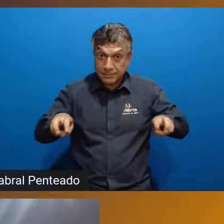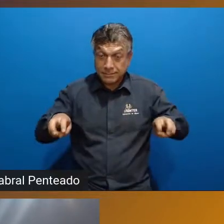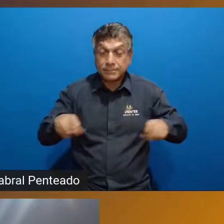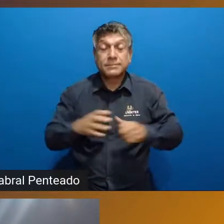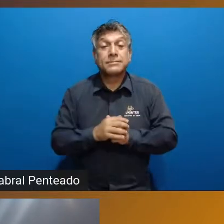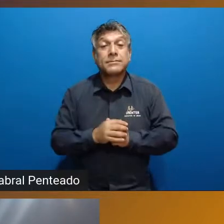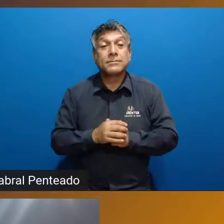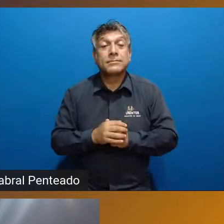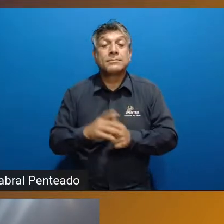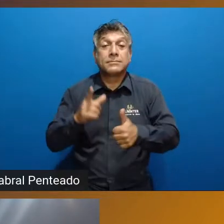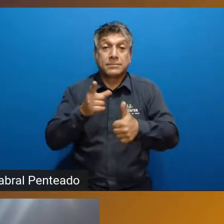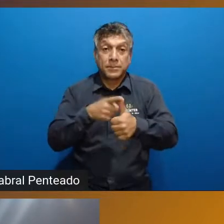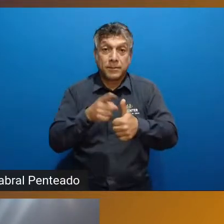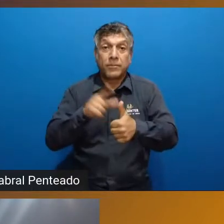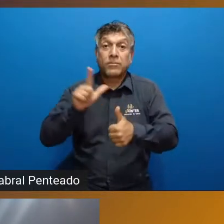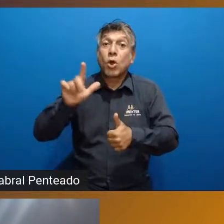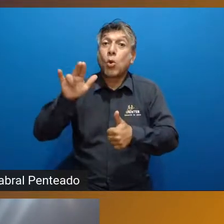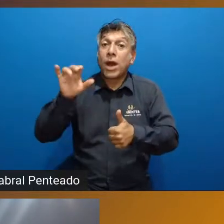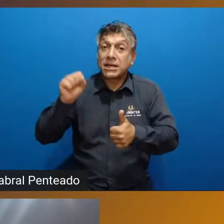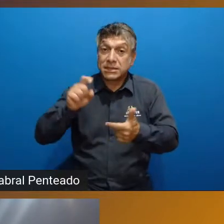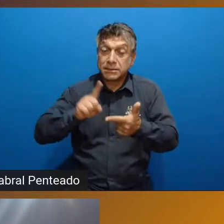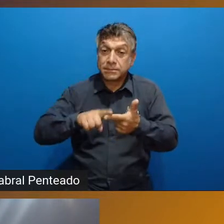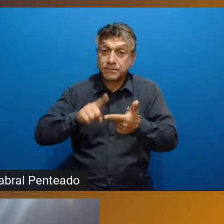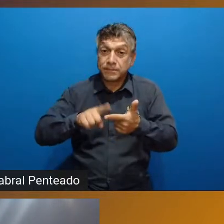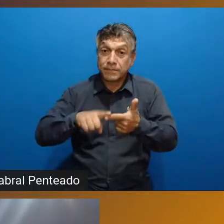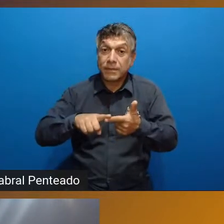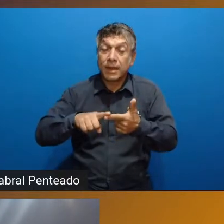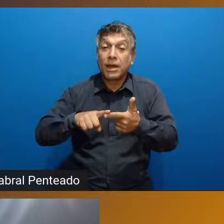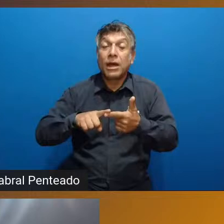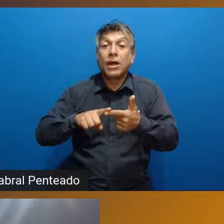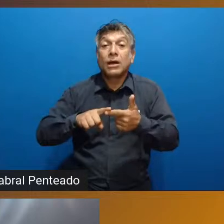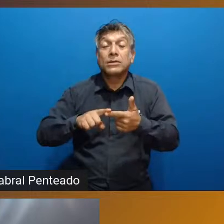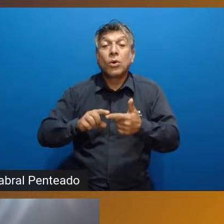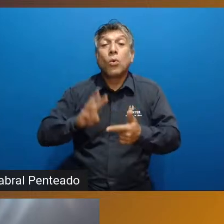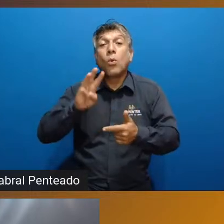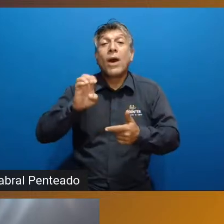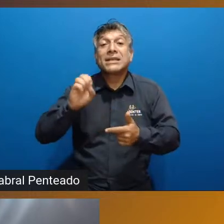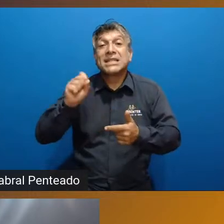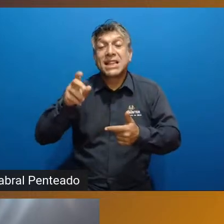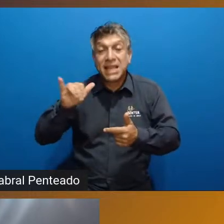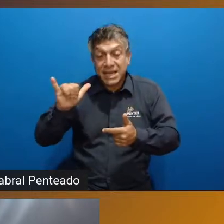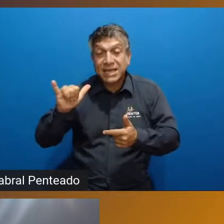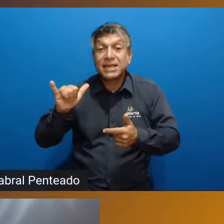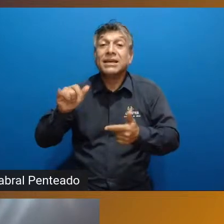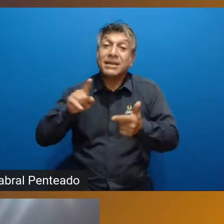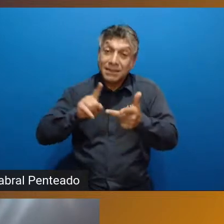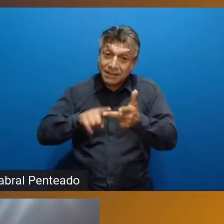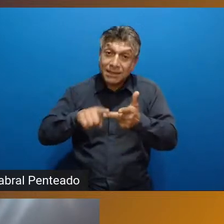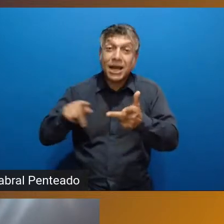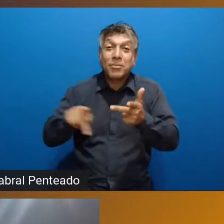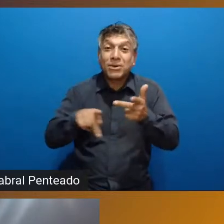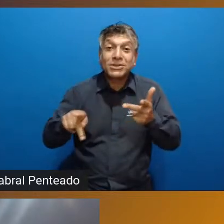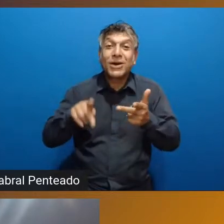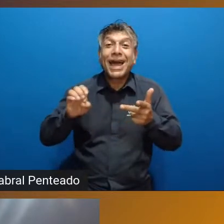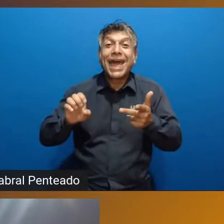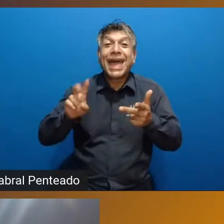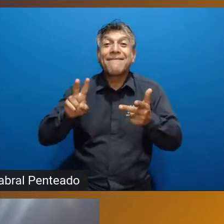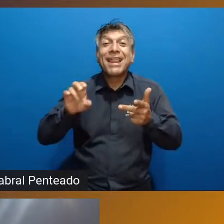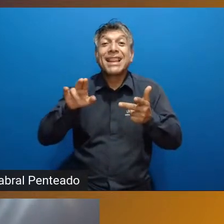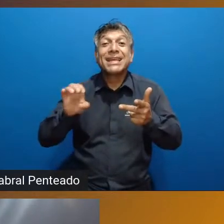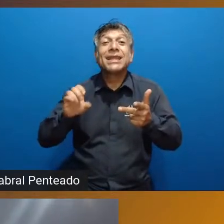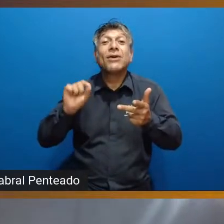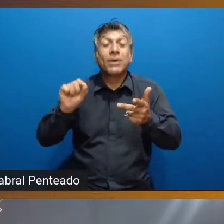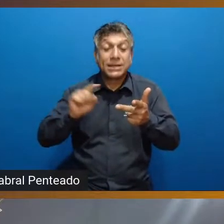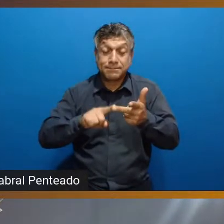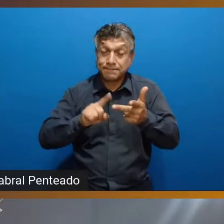feitas pelo Lucas e pelo Wesley e pela professora Eveline, que vai representar